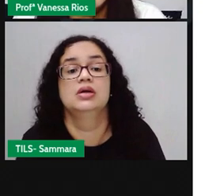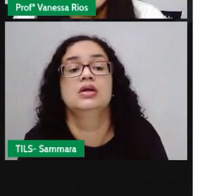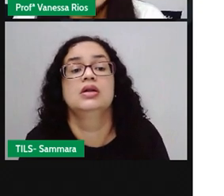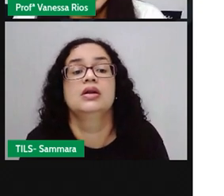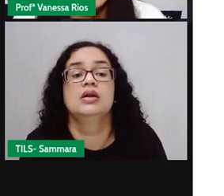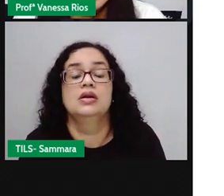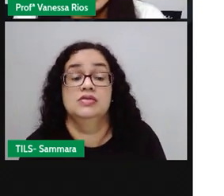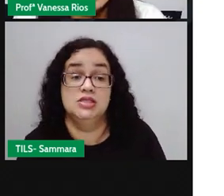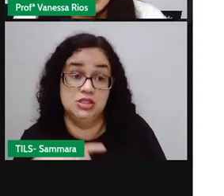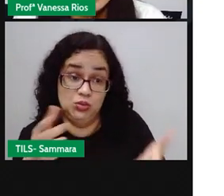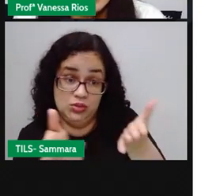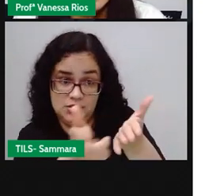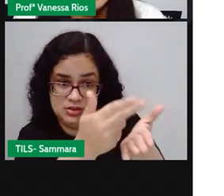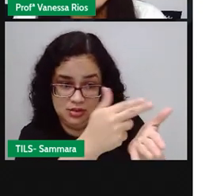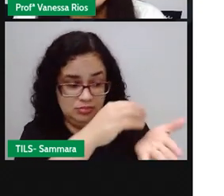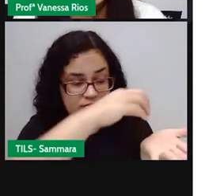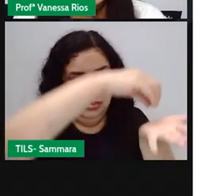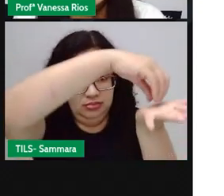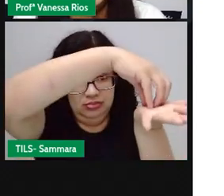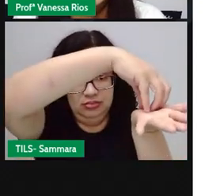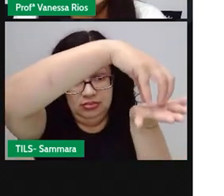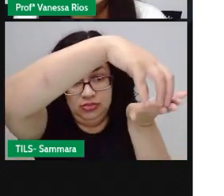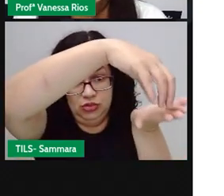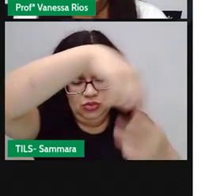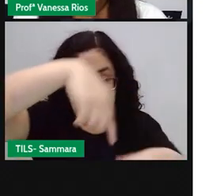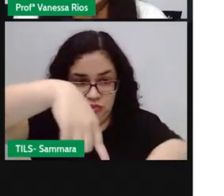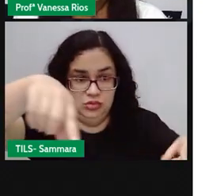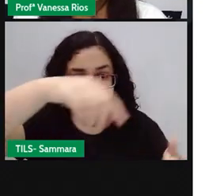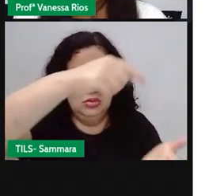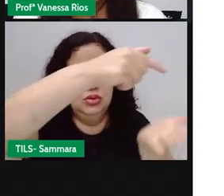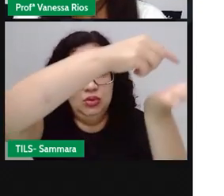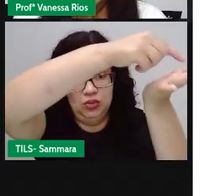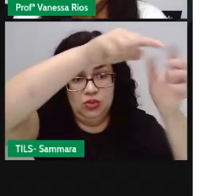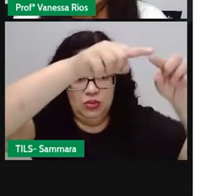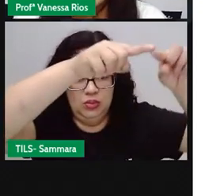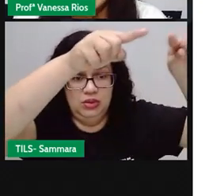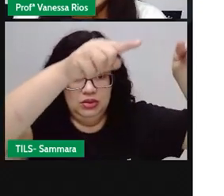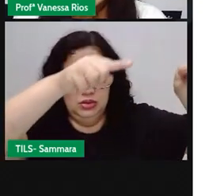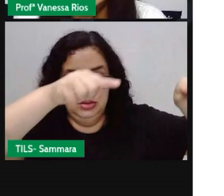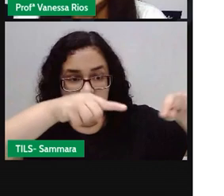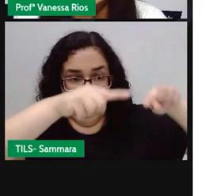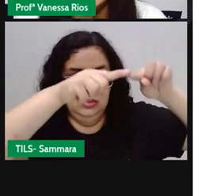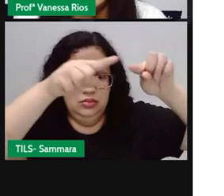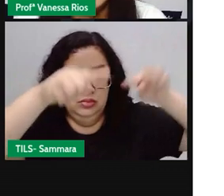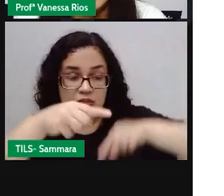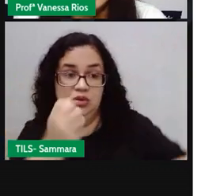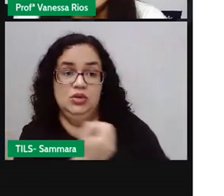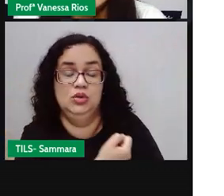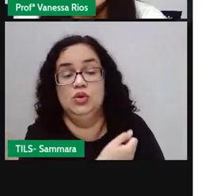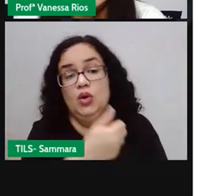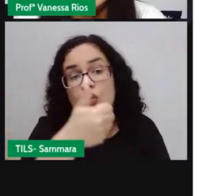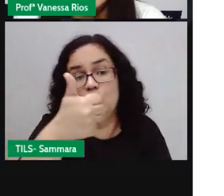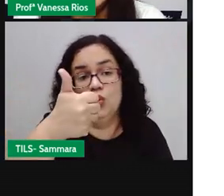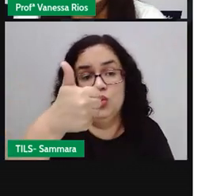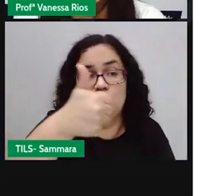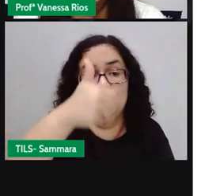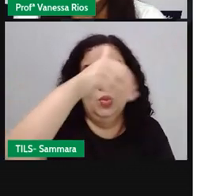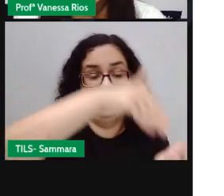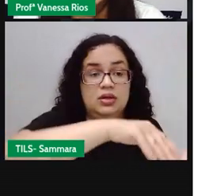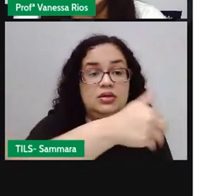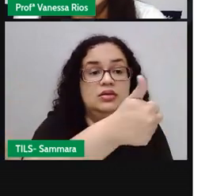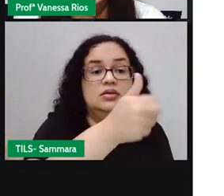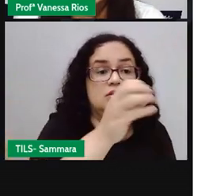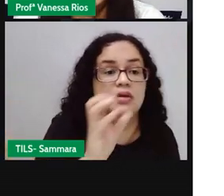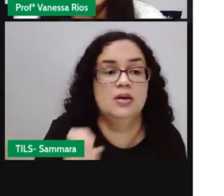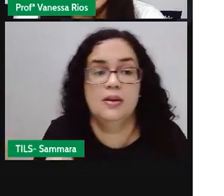quê? Fazer um desenho, né? Na amarelinha no chão. Os quadrinhos vão ser enumerados de 1 a 10. E aí, a criança